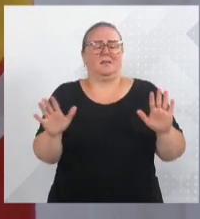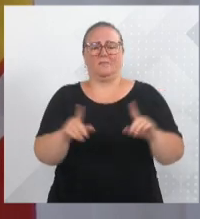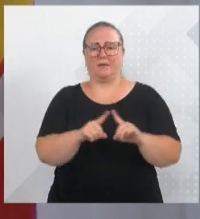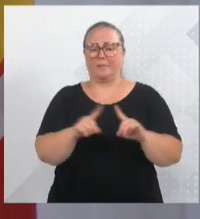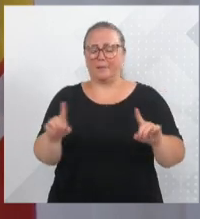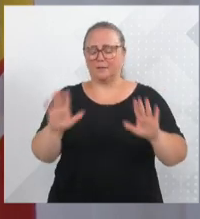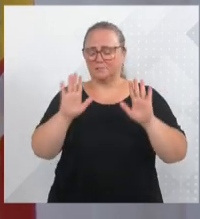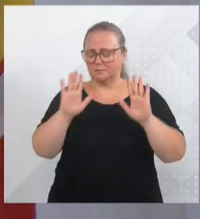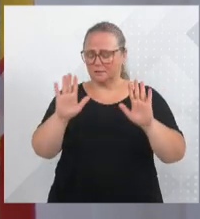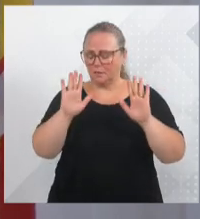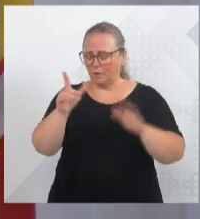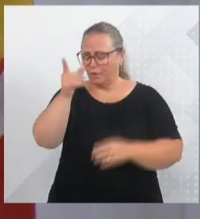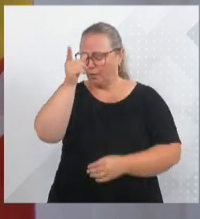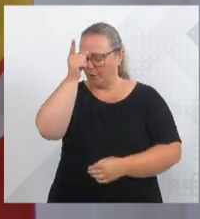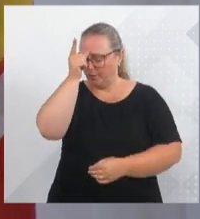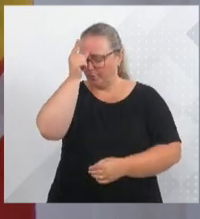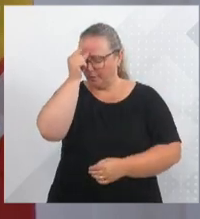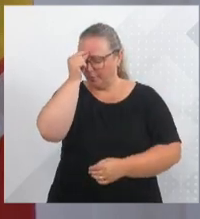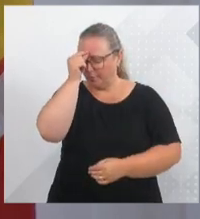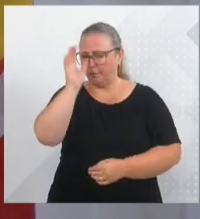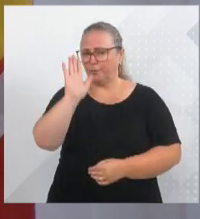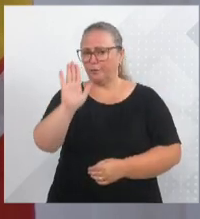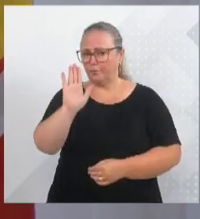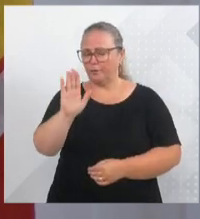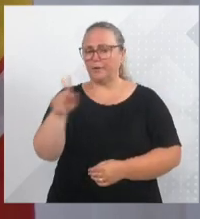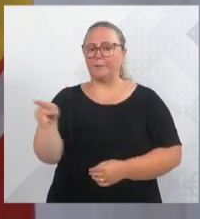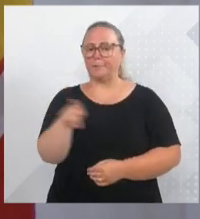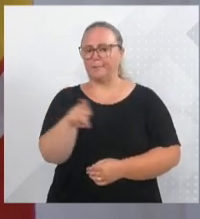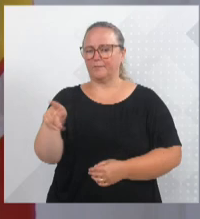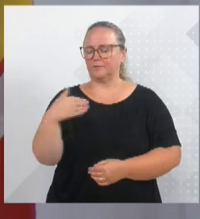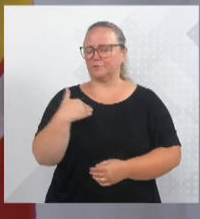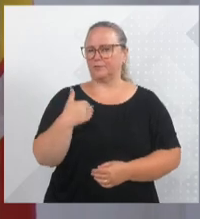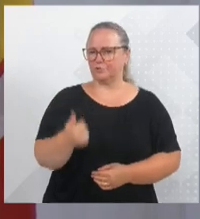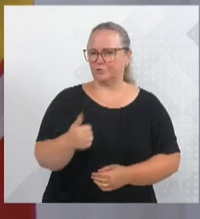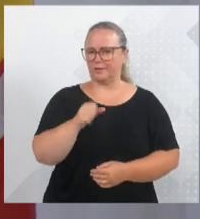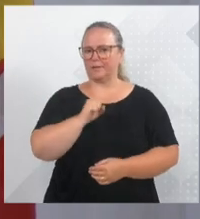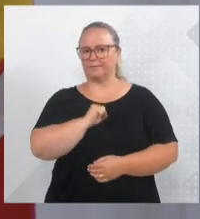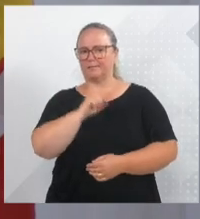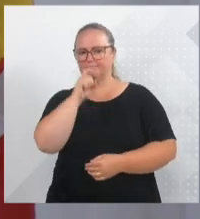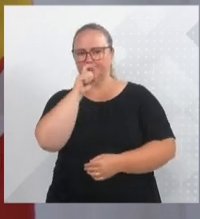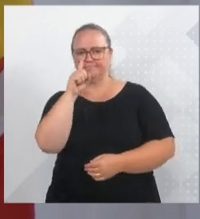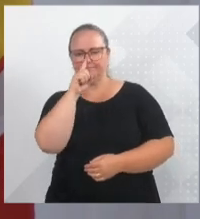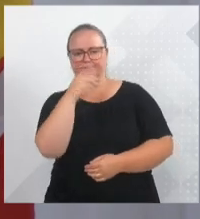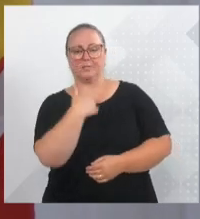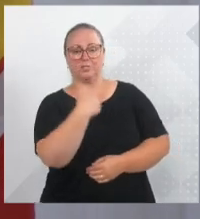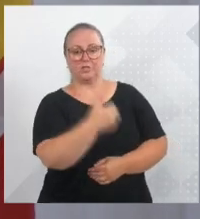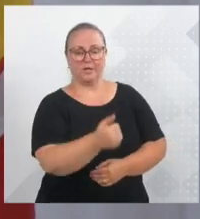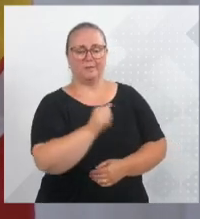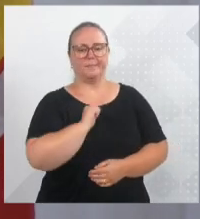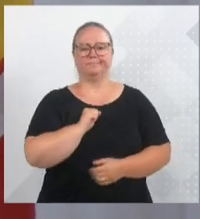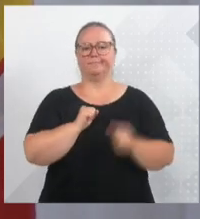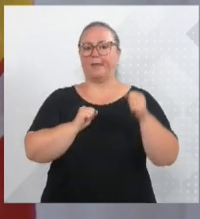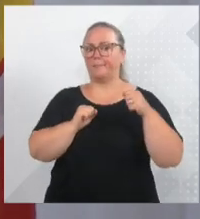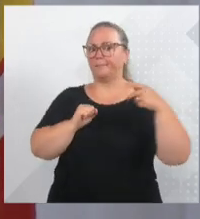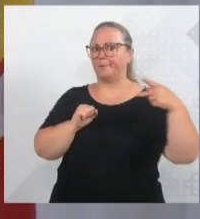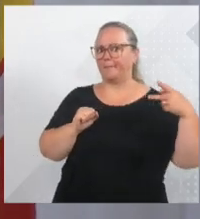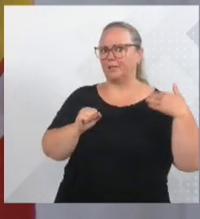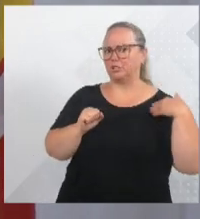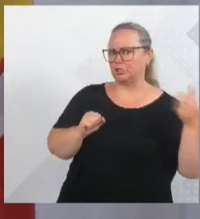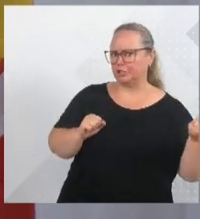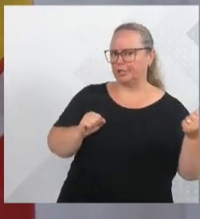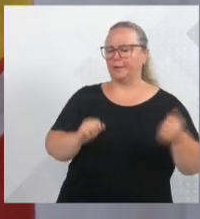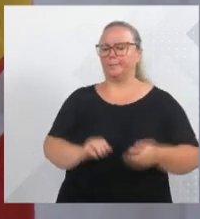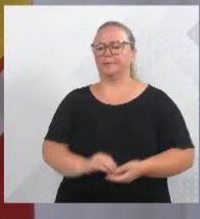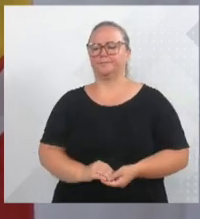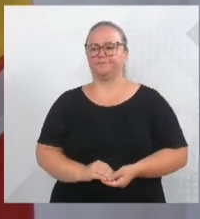graças a Deus, senhores vereadores, os professores nos chamam, os pais nos chamam, as APPs nos chamam, inclusive até pedem para algumas diretores